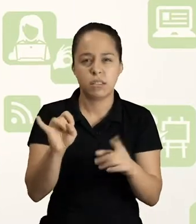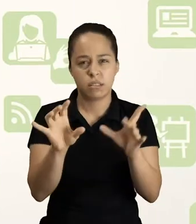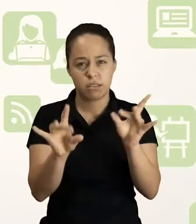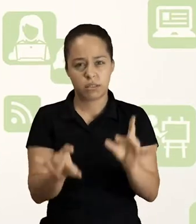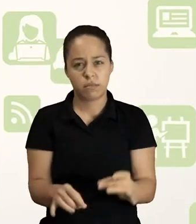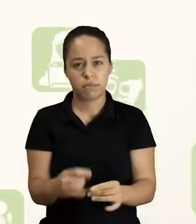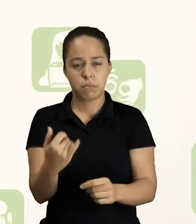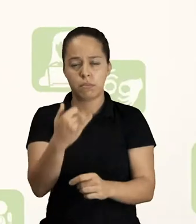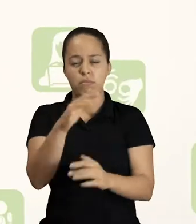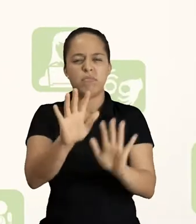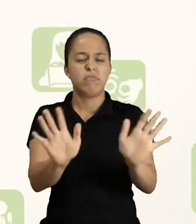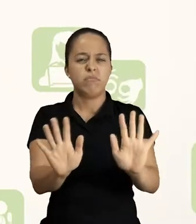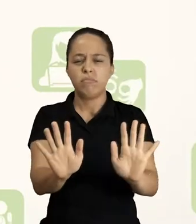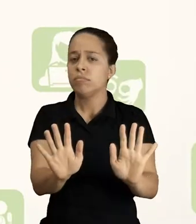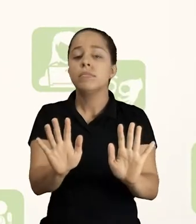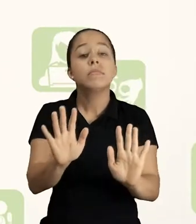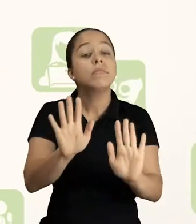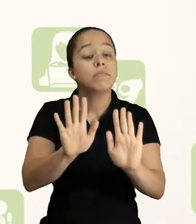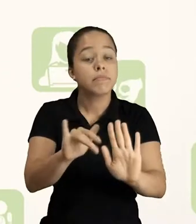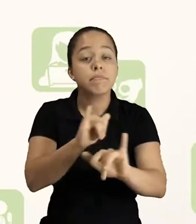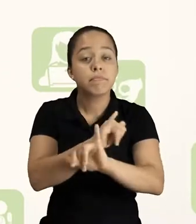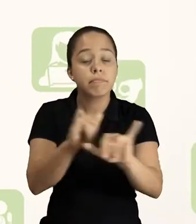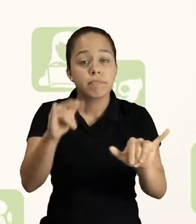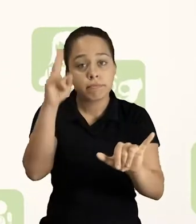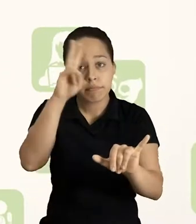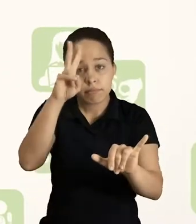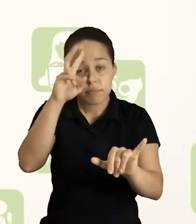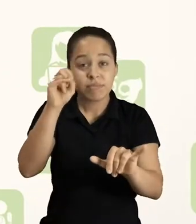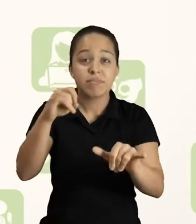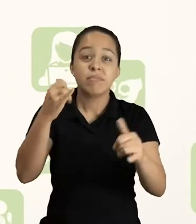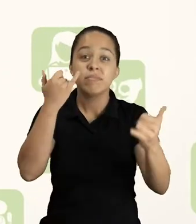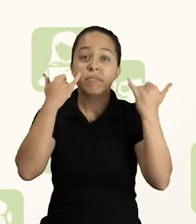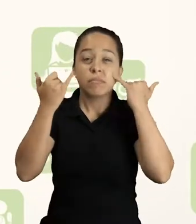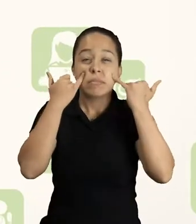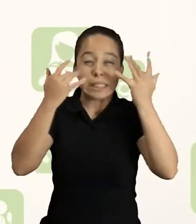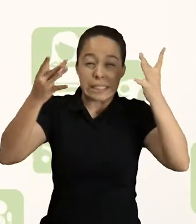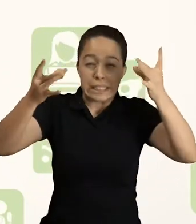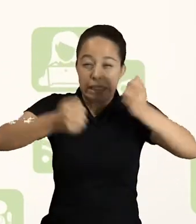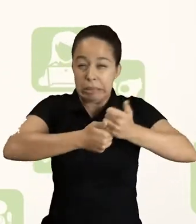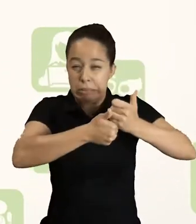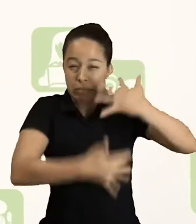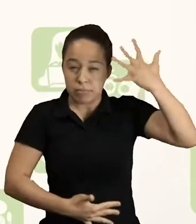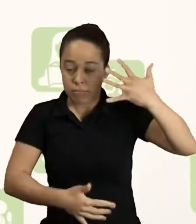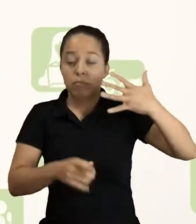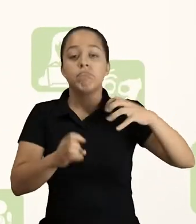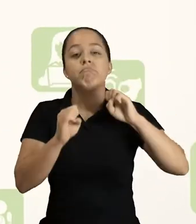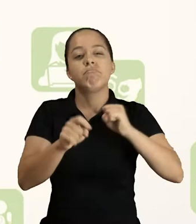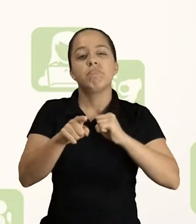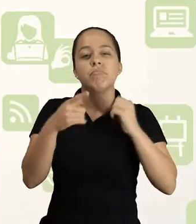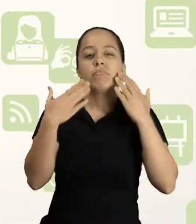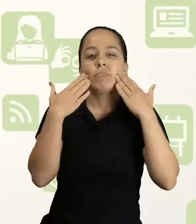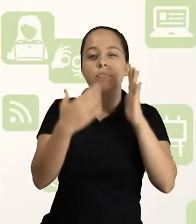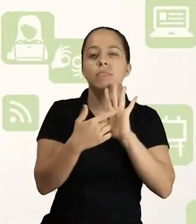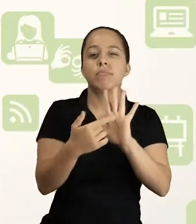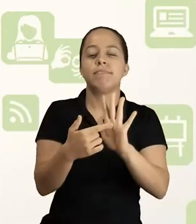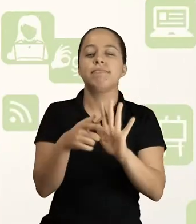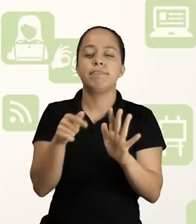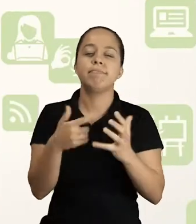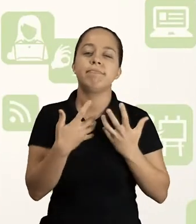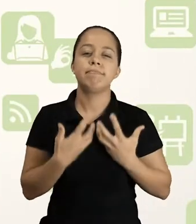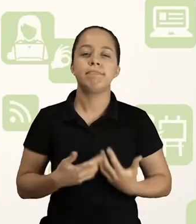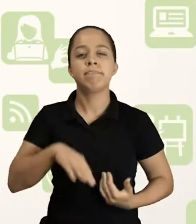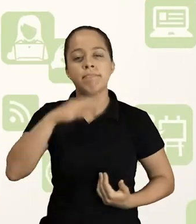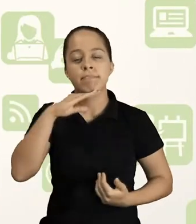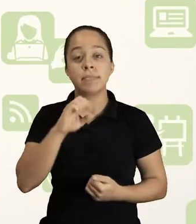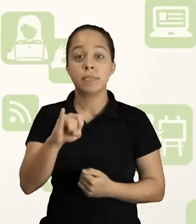essenciais. Lembre-se que o excesso de dados pode deixar sua apresentação cansativa. Portanto,